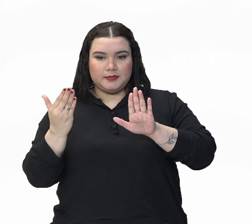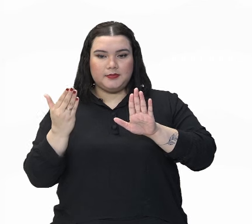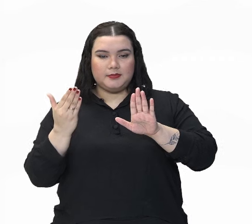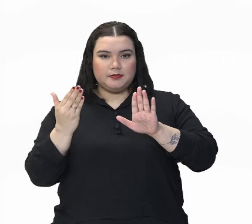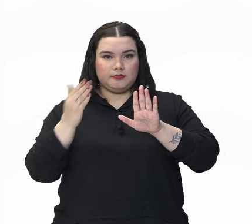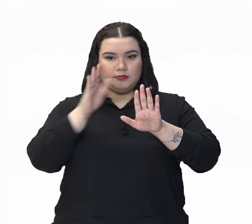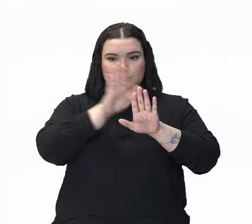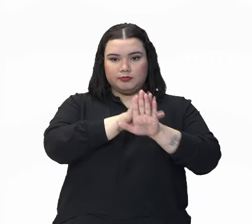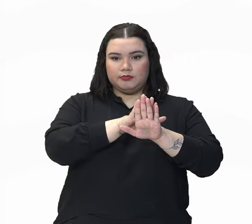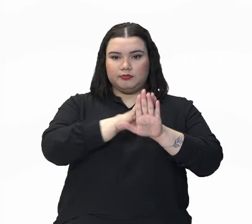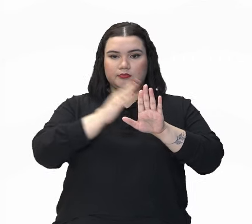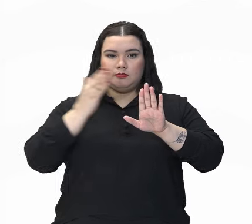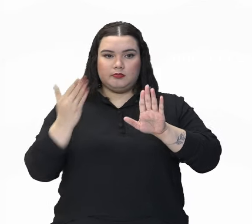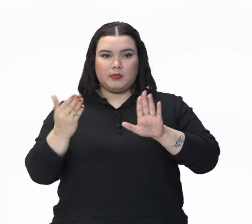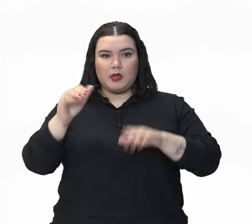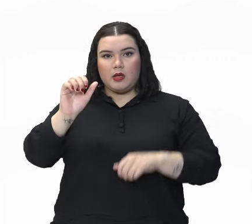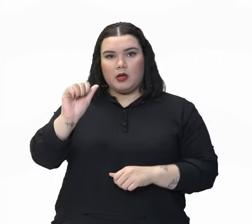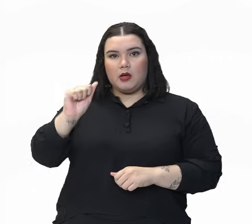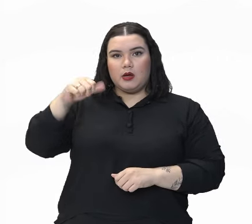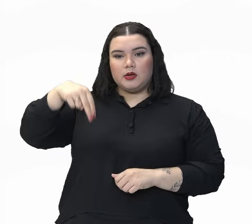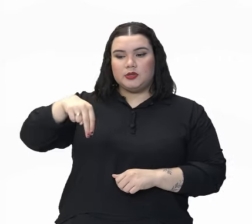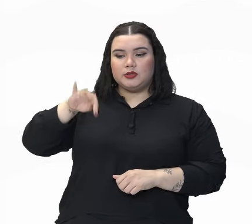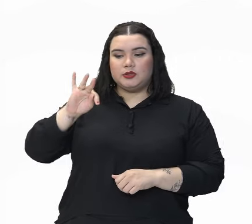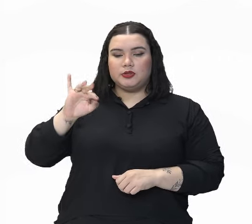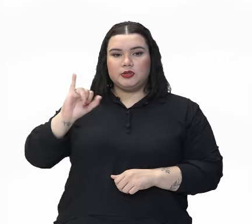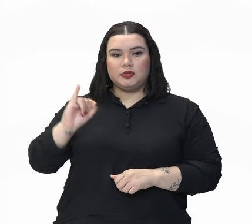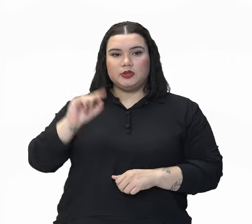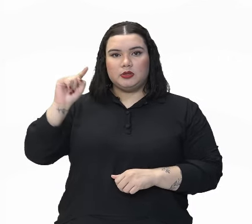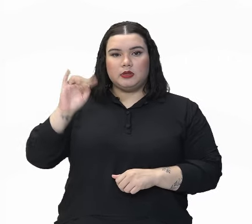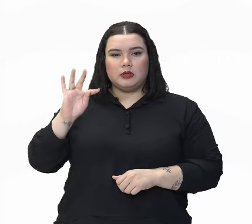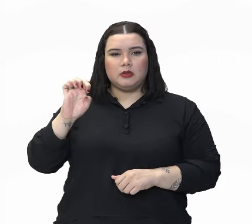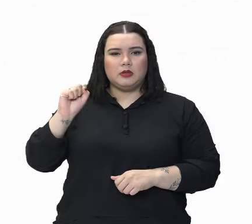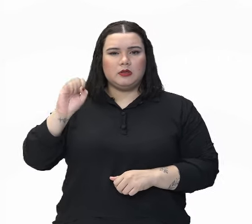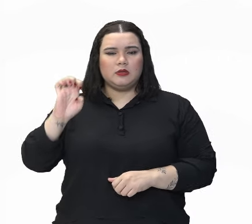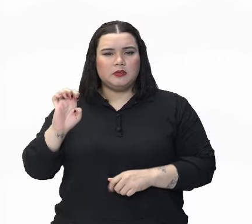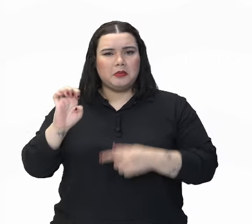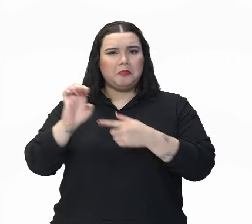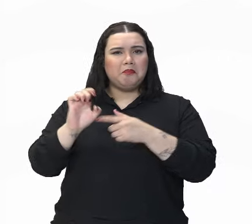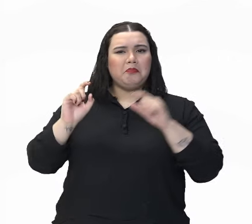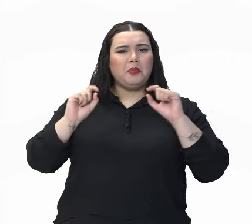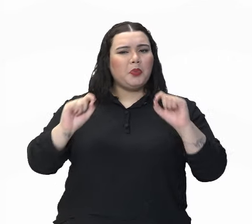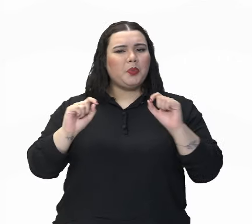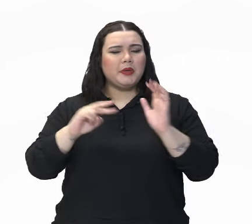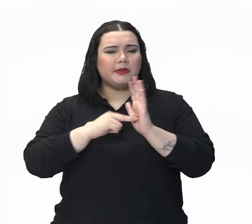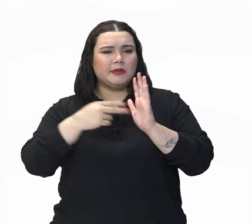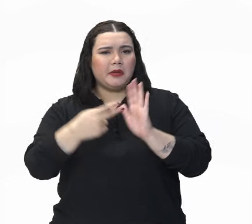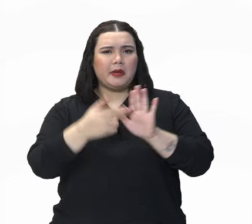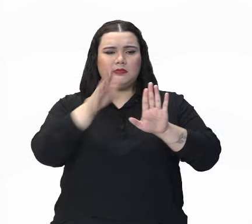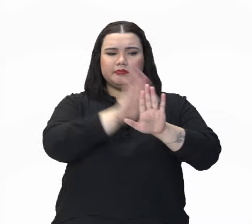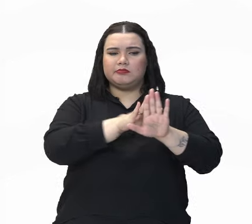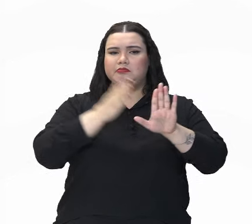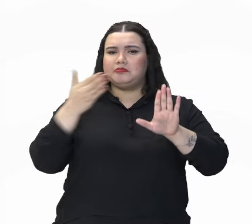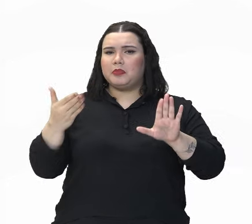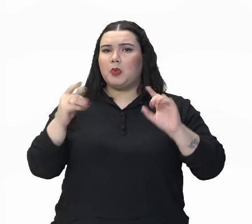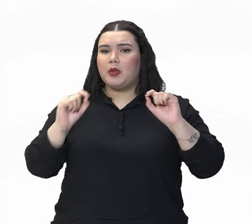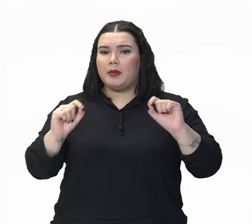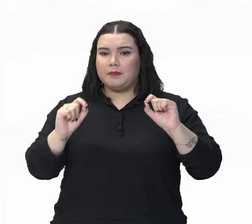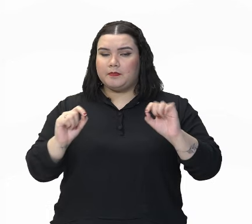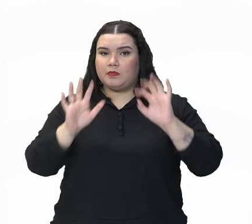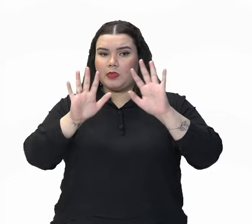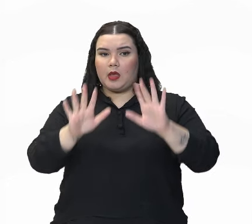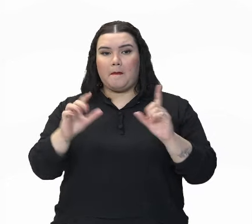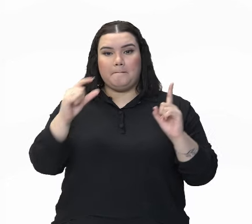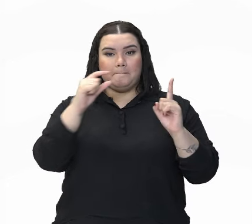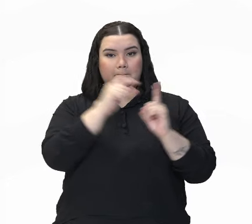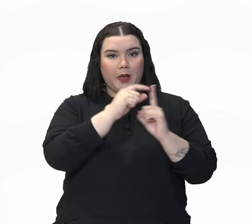contradição de ideias. Então, o que é uma antítese? Consiste em colocar duas